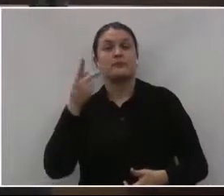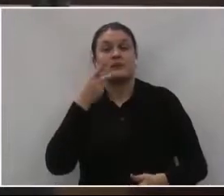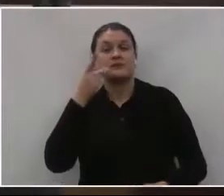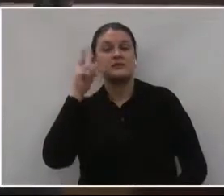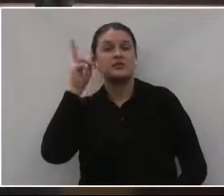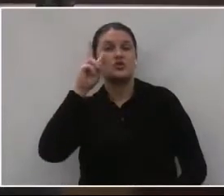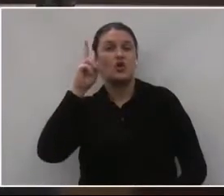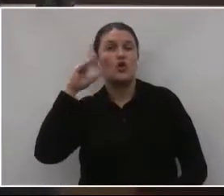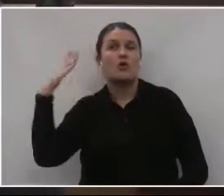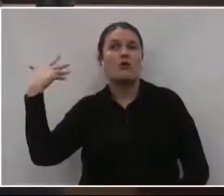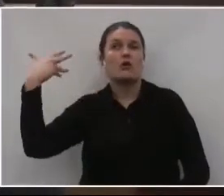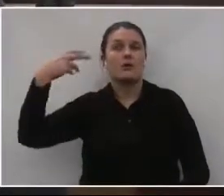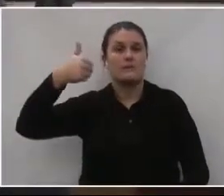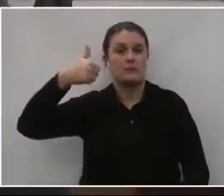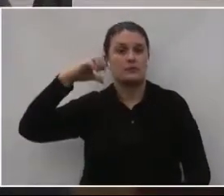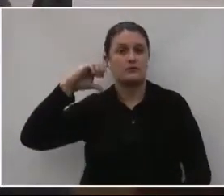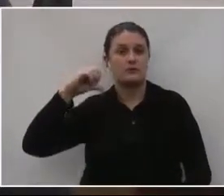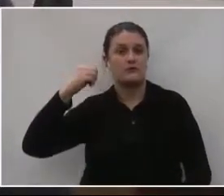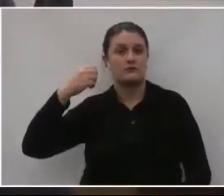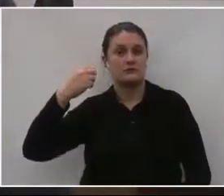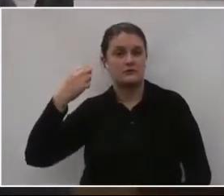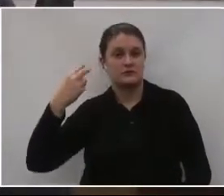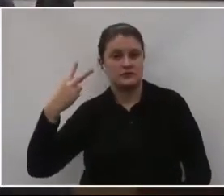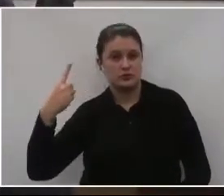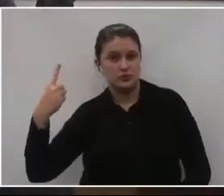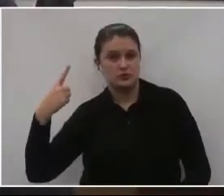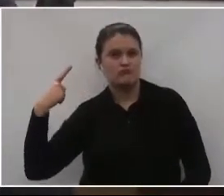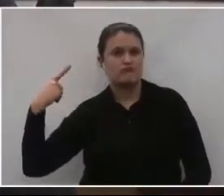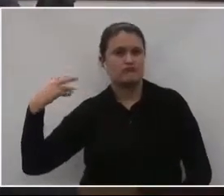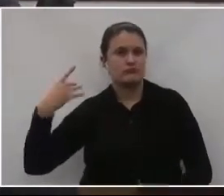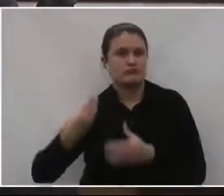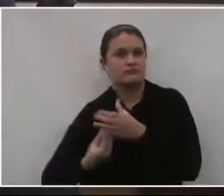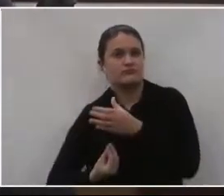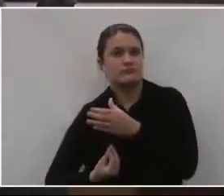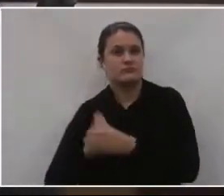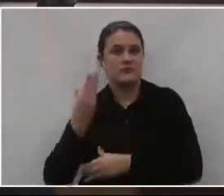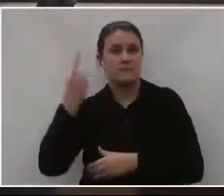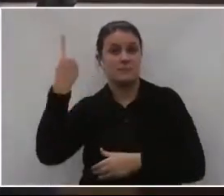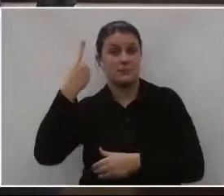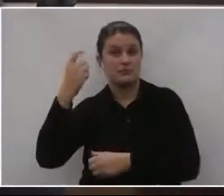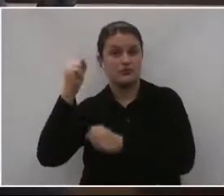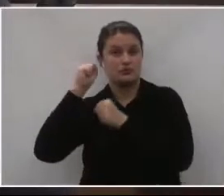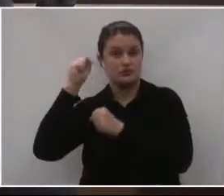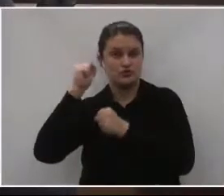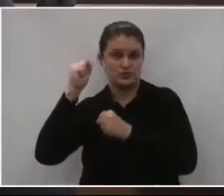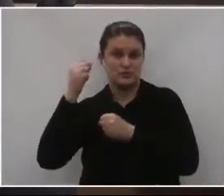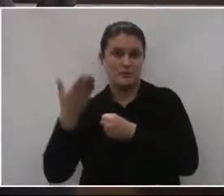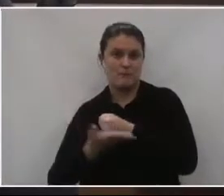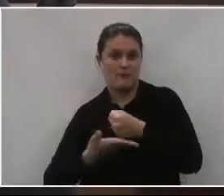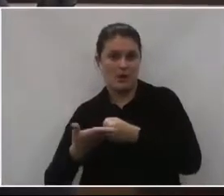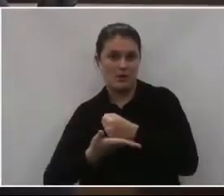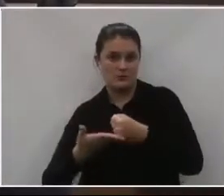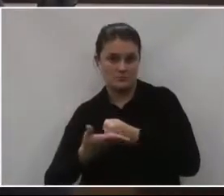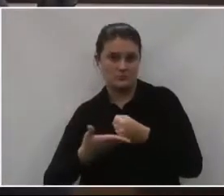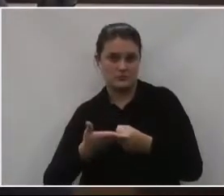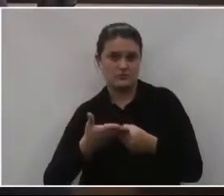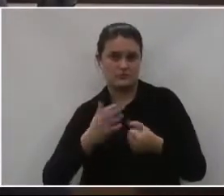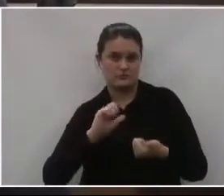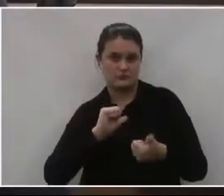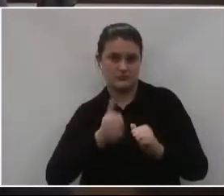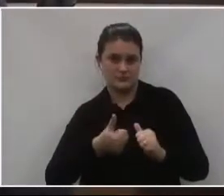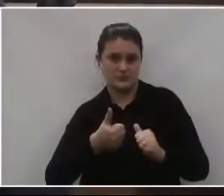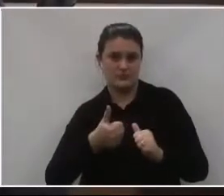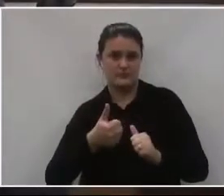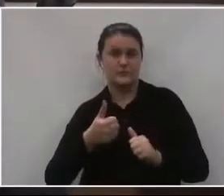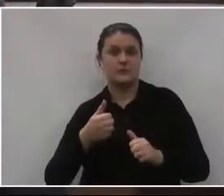fatos desde 1921, quando foi fundada a primeira equipe amadora em Porto União da Vitória,